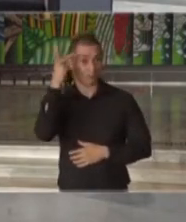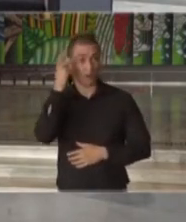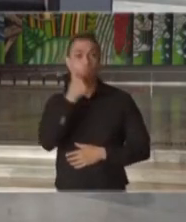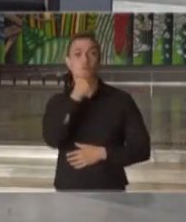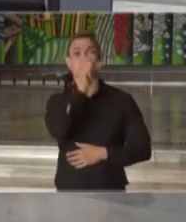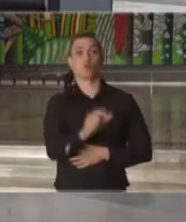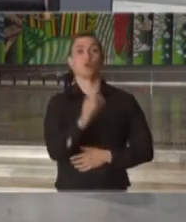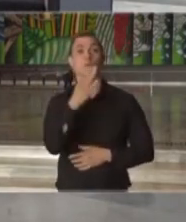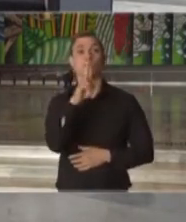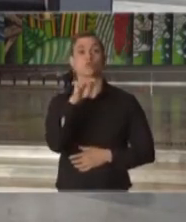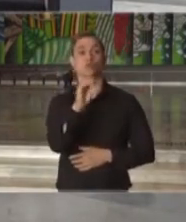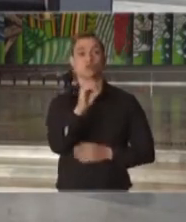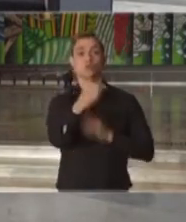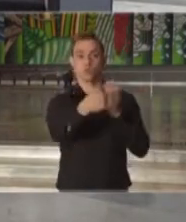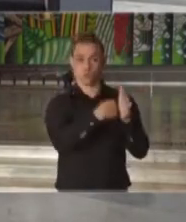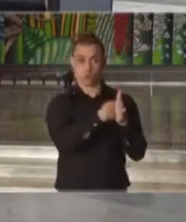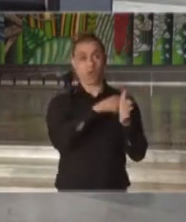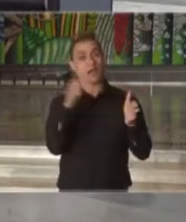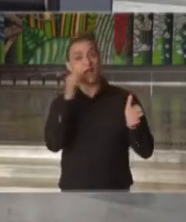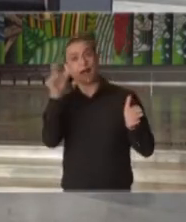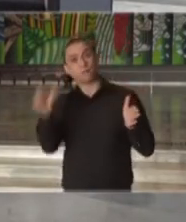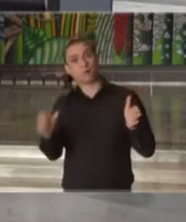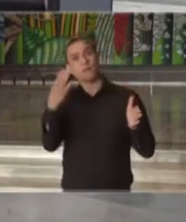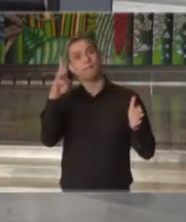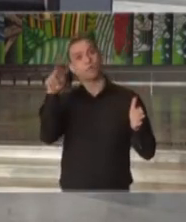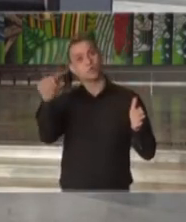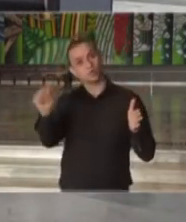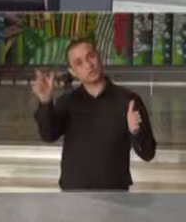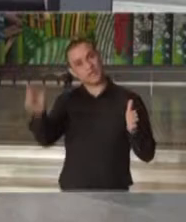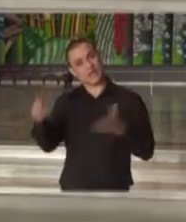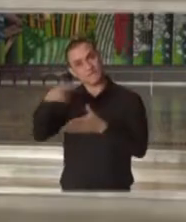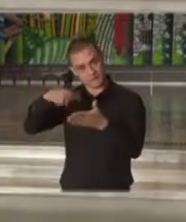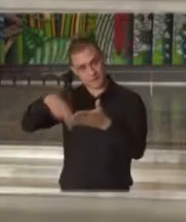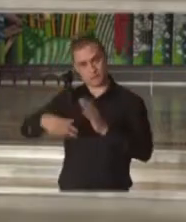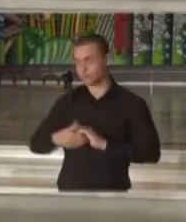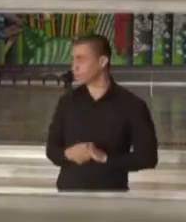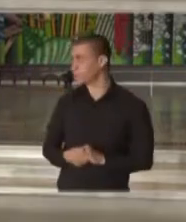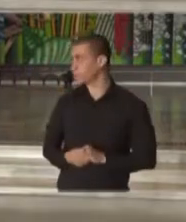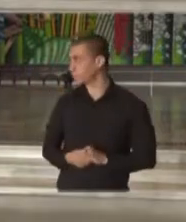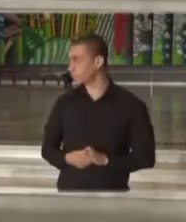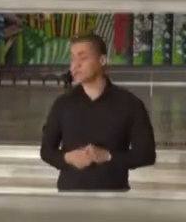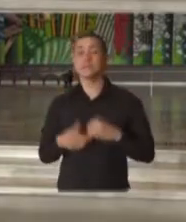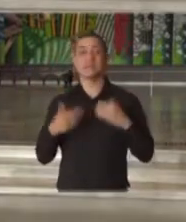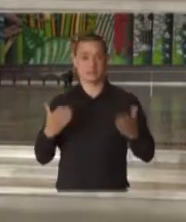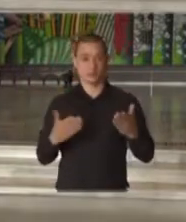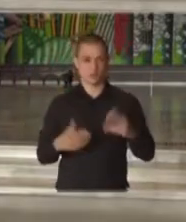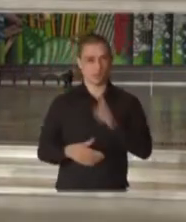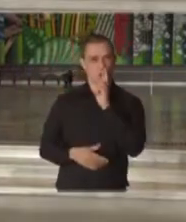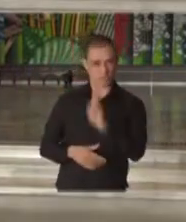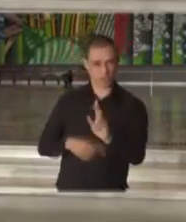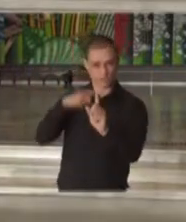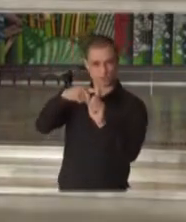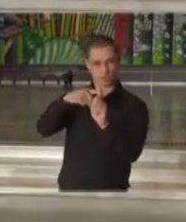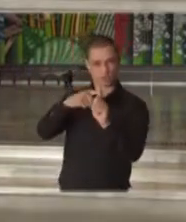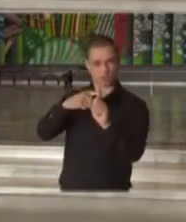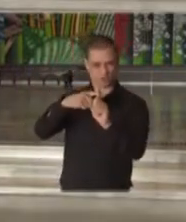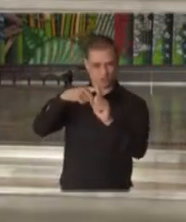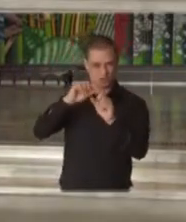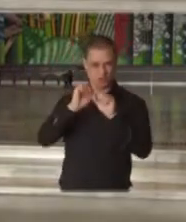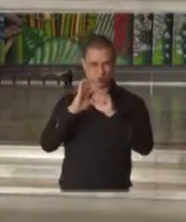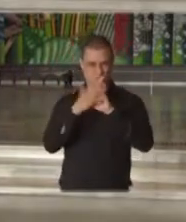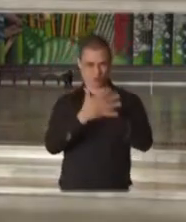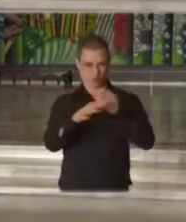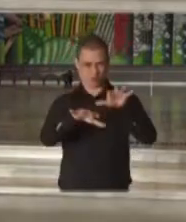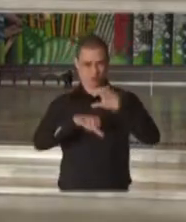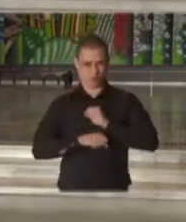Ribeiro. A pergunta será lida pela jornalista Bruna Fazano. Diante do resultado positivo para o teste de Covid